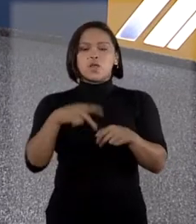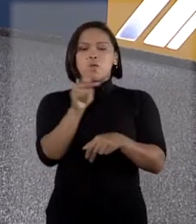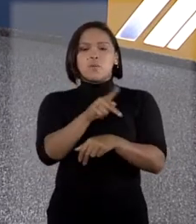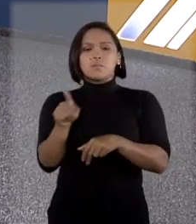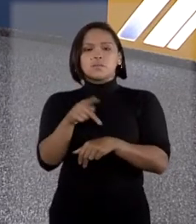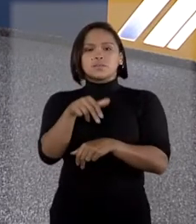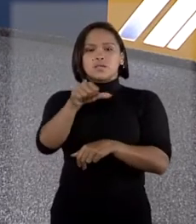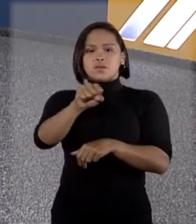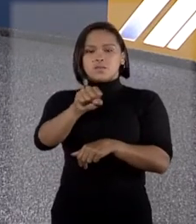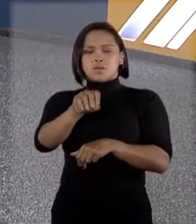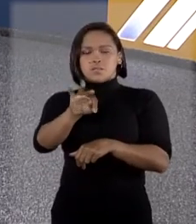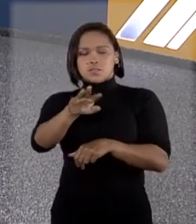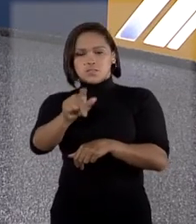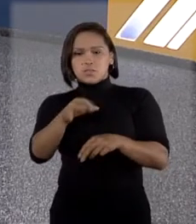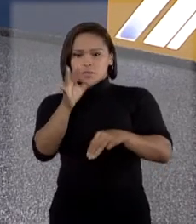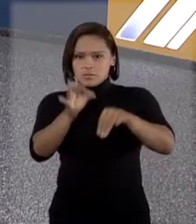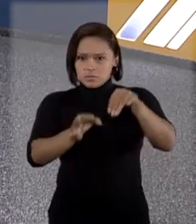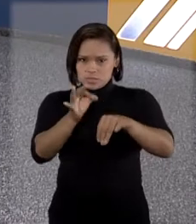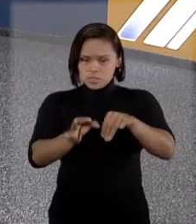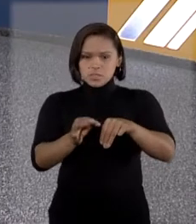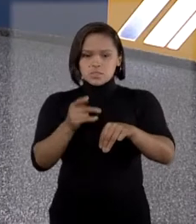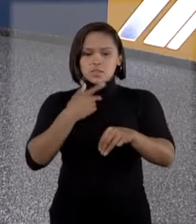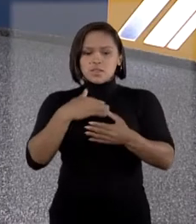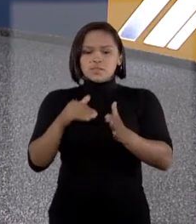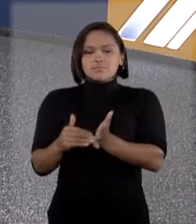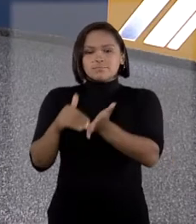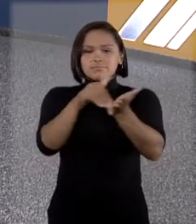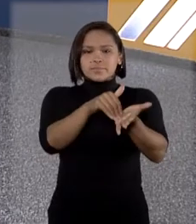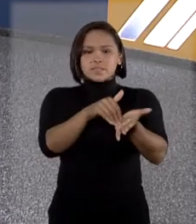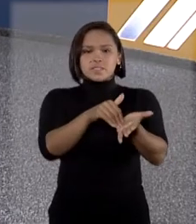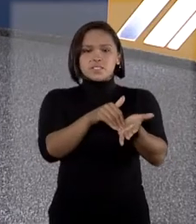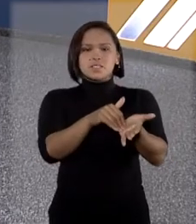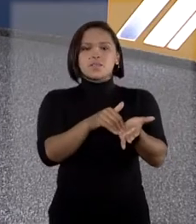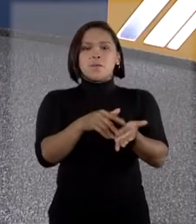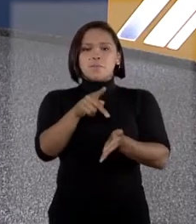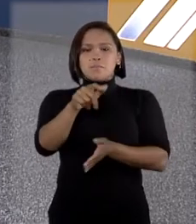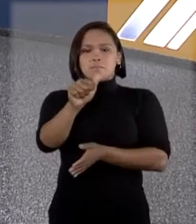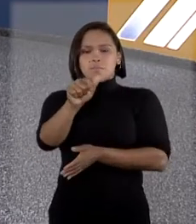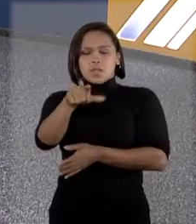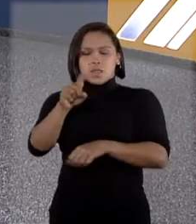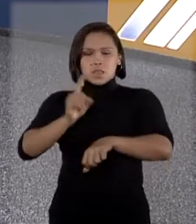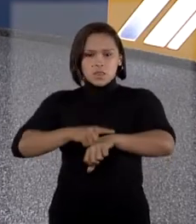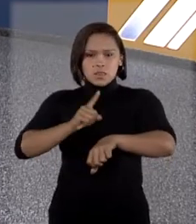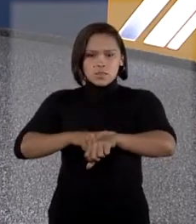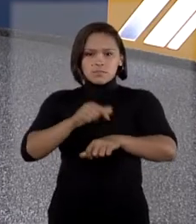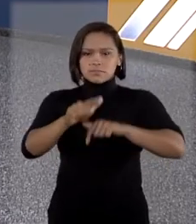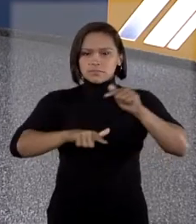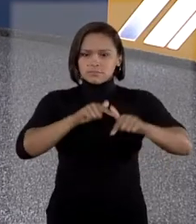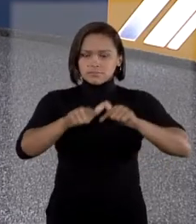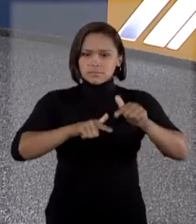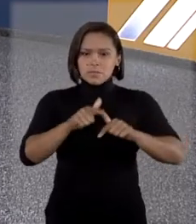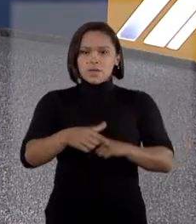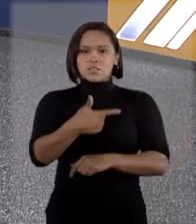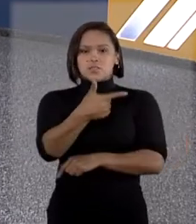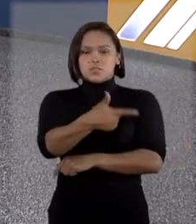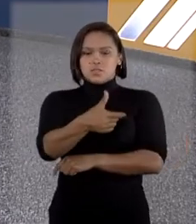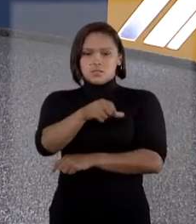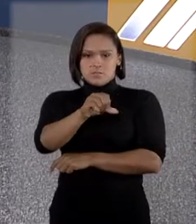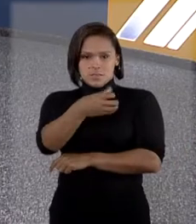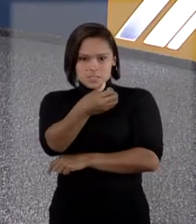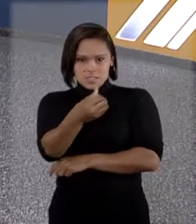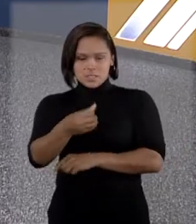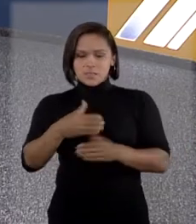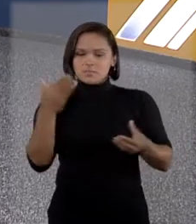STJ, ministro Humberto Martins, estabeleceu regime de plantão judiciário na corte. 296